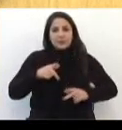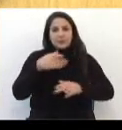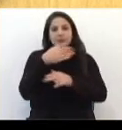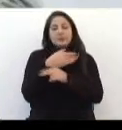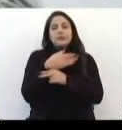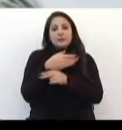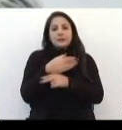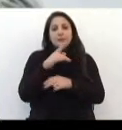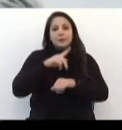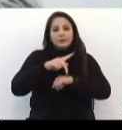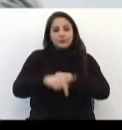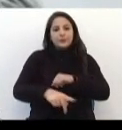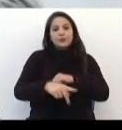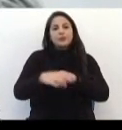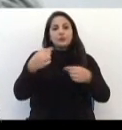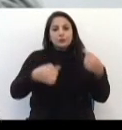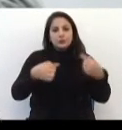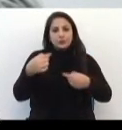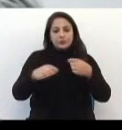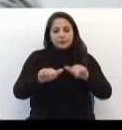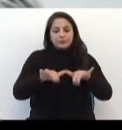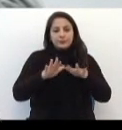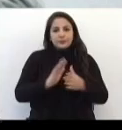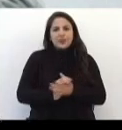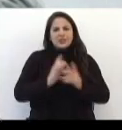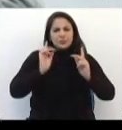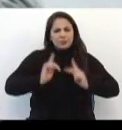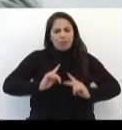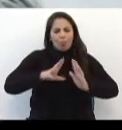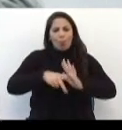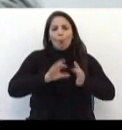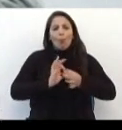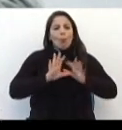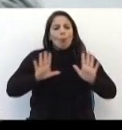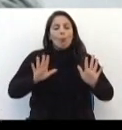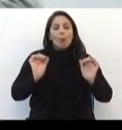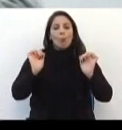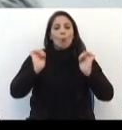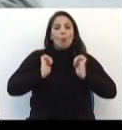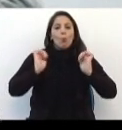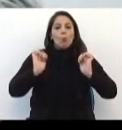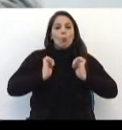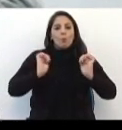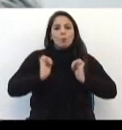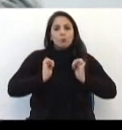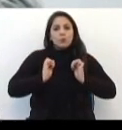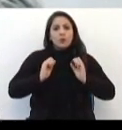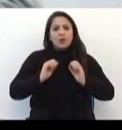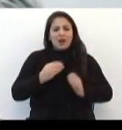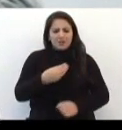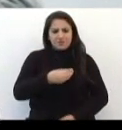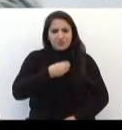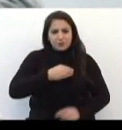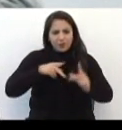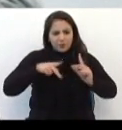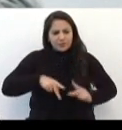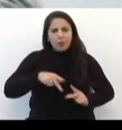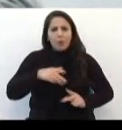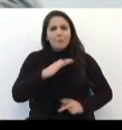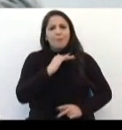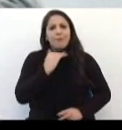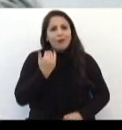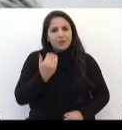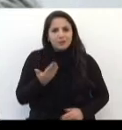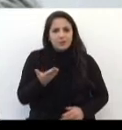tribuna Os bandidos estão muito soltos, de muita vontade Eles sabem que tiram a vida de uma pessoa, cumprem 5, 6 anos de